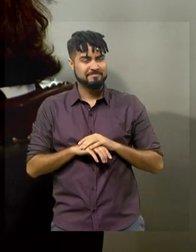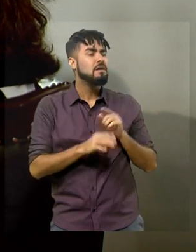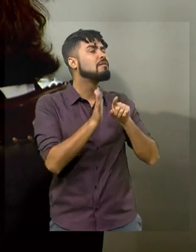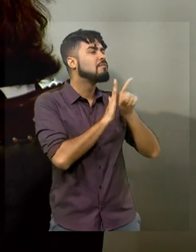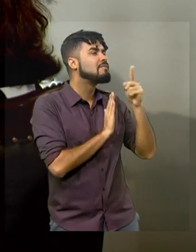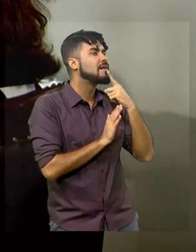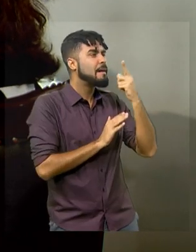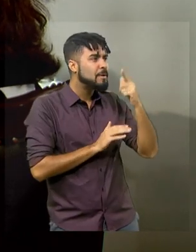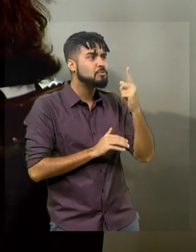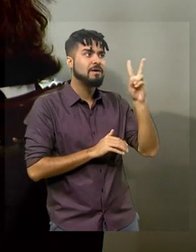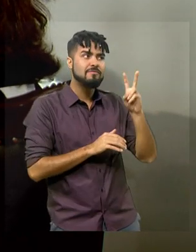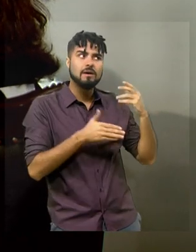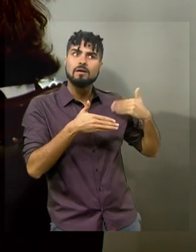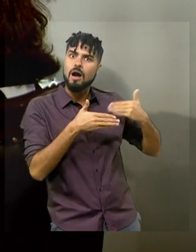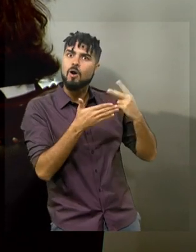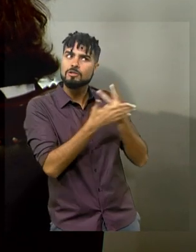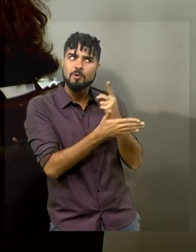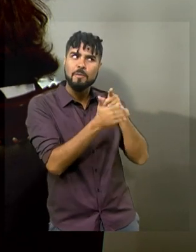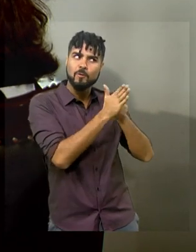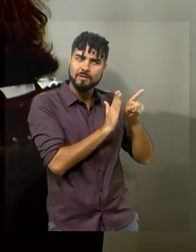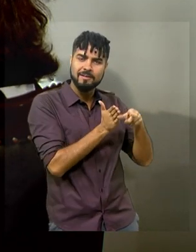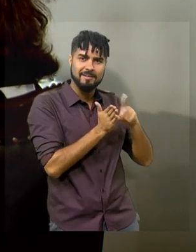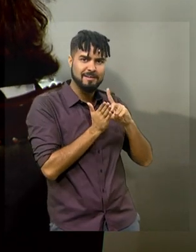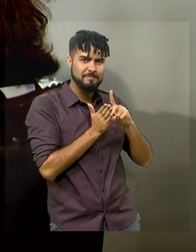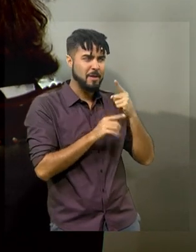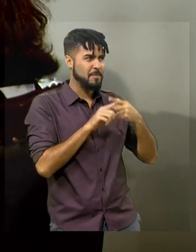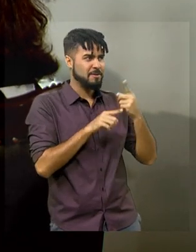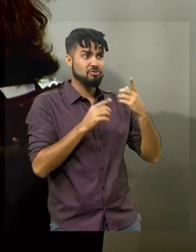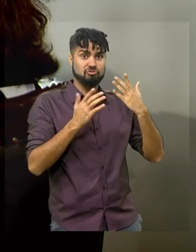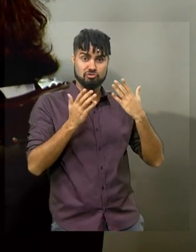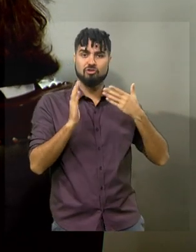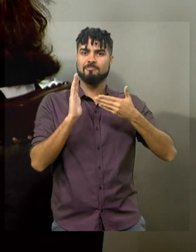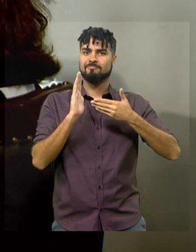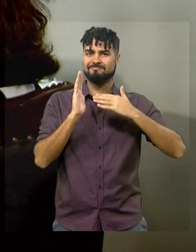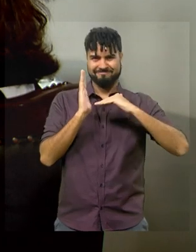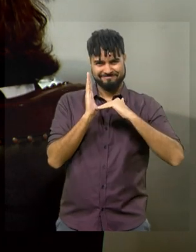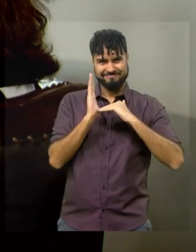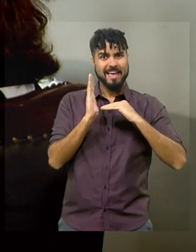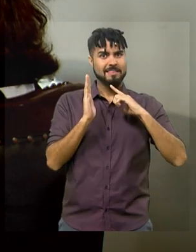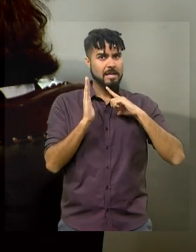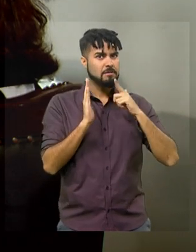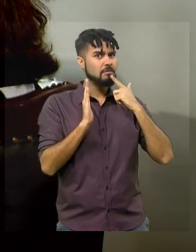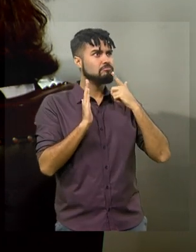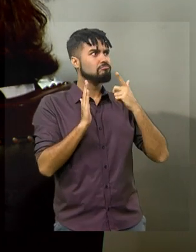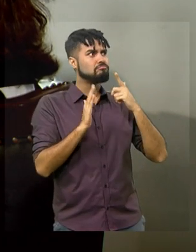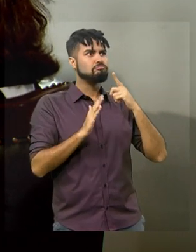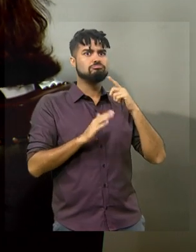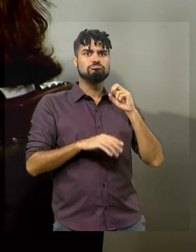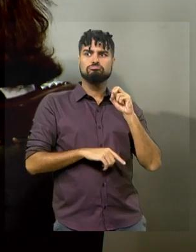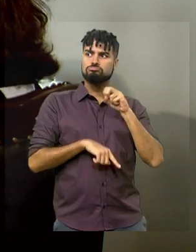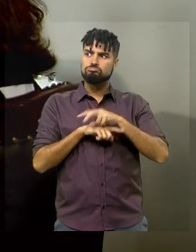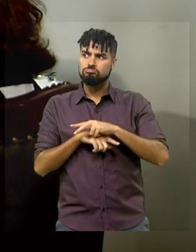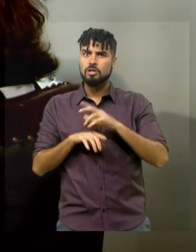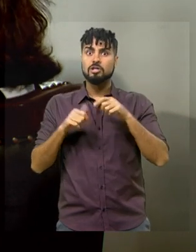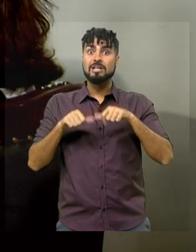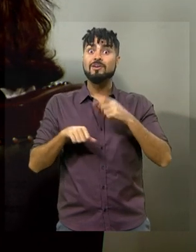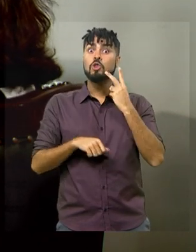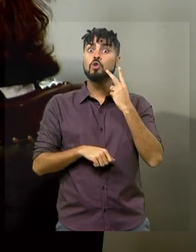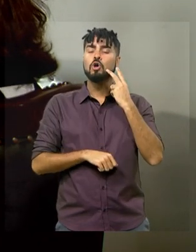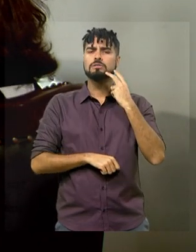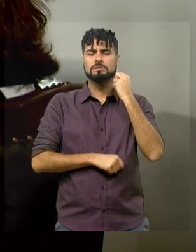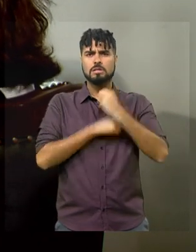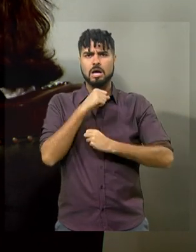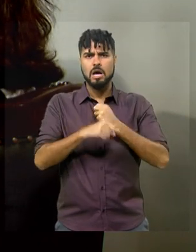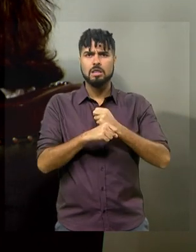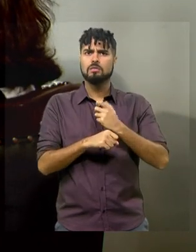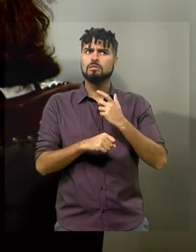trajetória com certeza, até porque, por exemplo, a senhora chega aqui no Congresso, como eu citei, já com dois anos seguidos, na